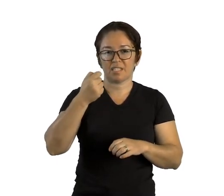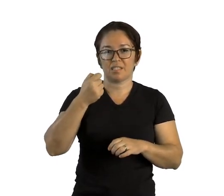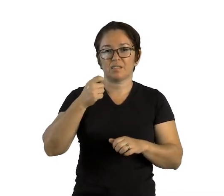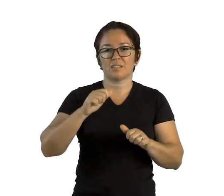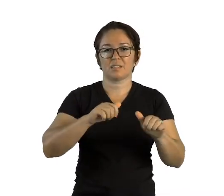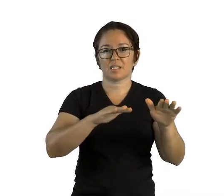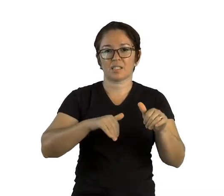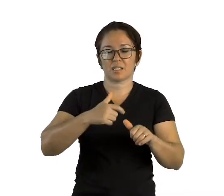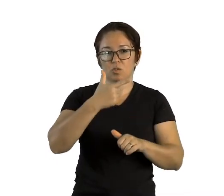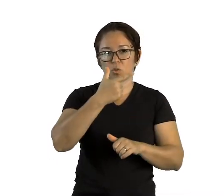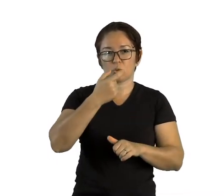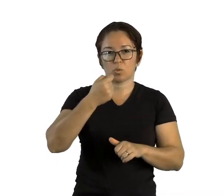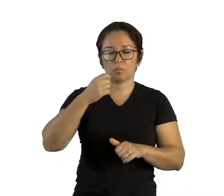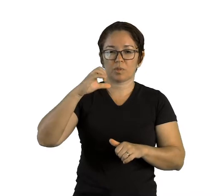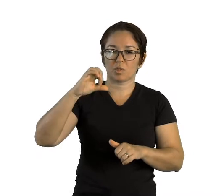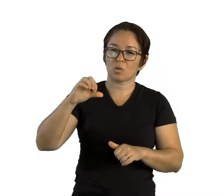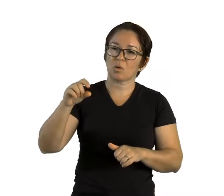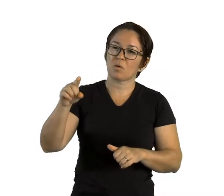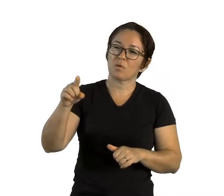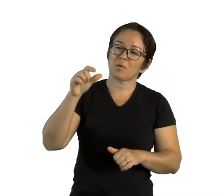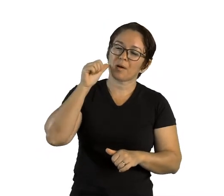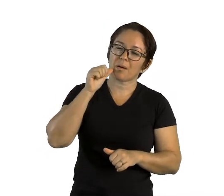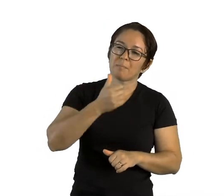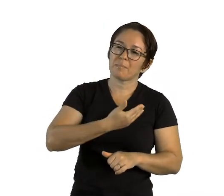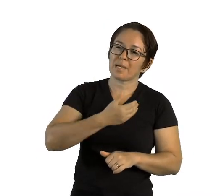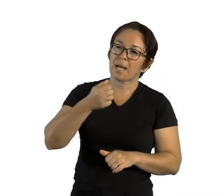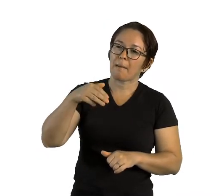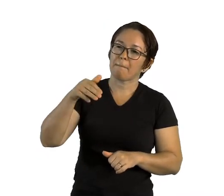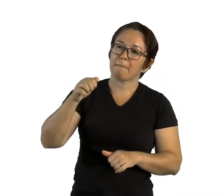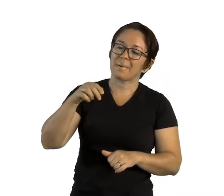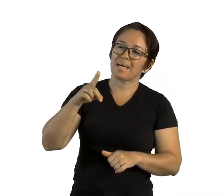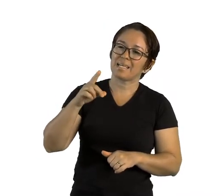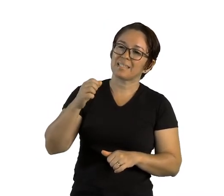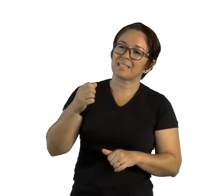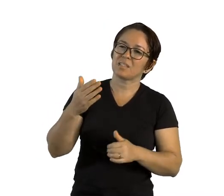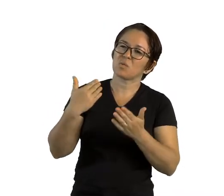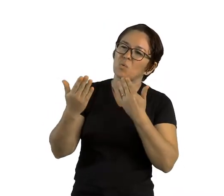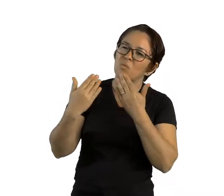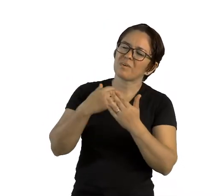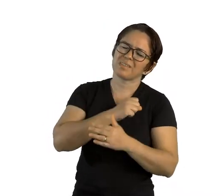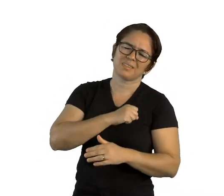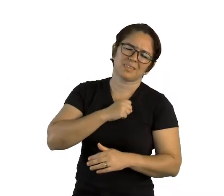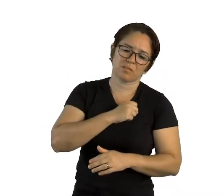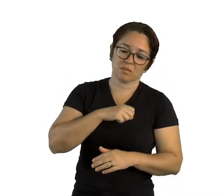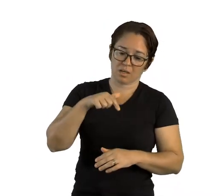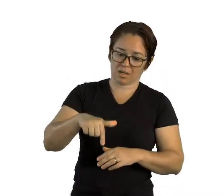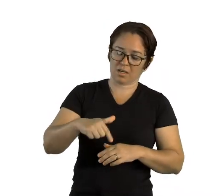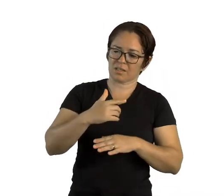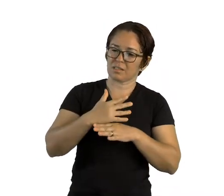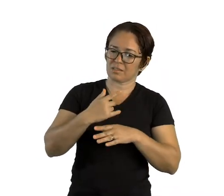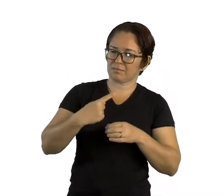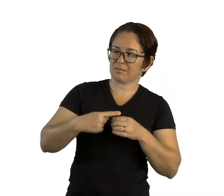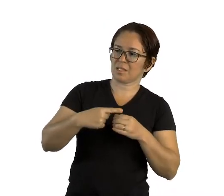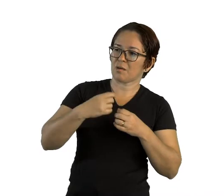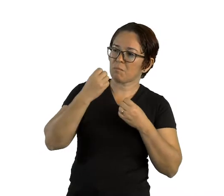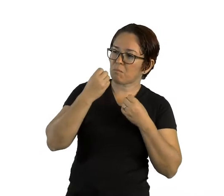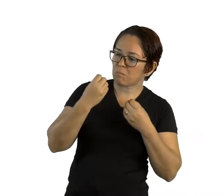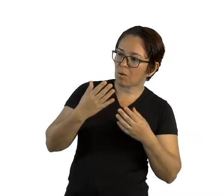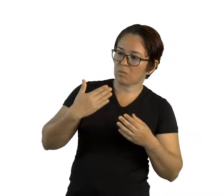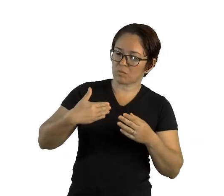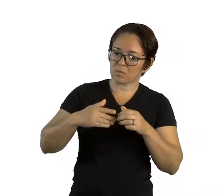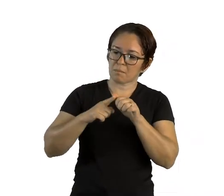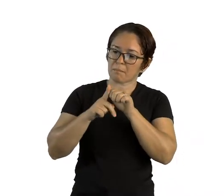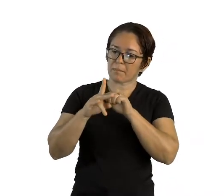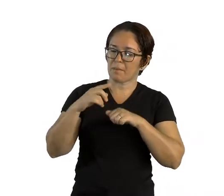com saudades das nossas conversas. Aqui em Porto Alegre está tudo bem. Meu curso termina em poucos